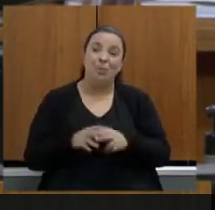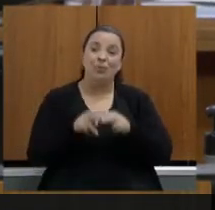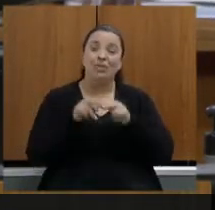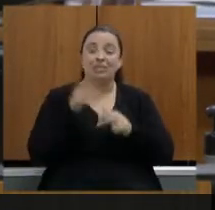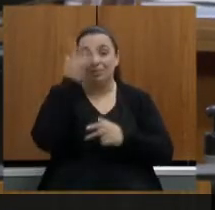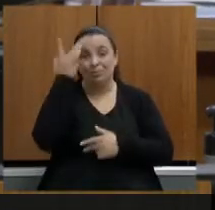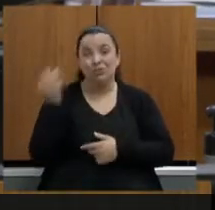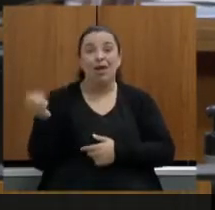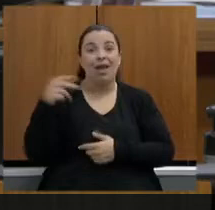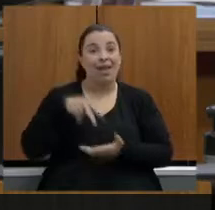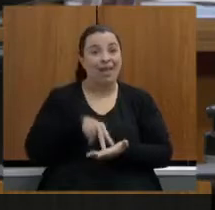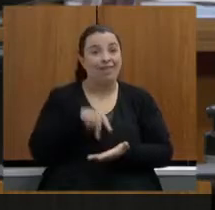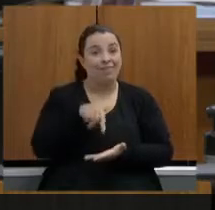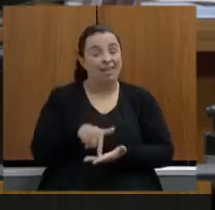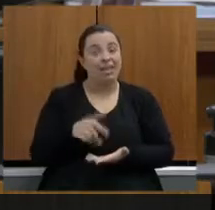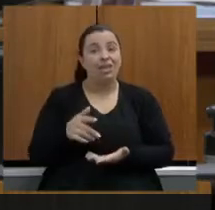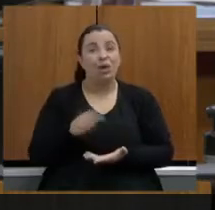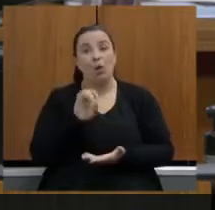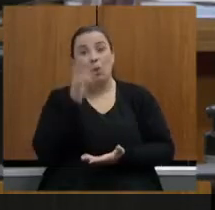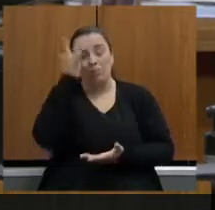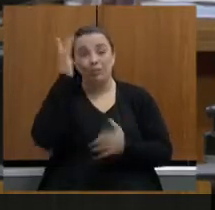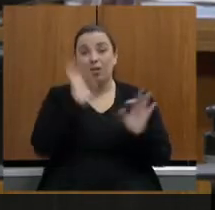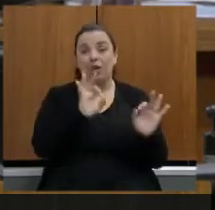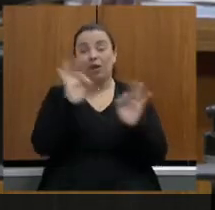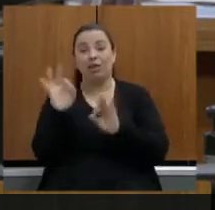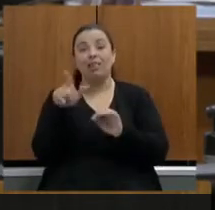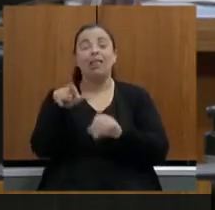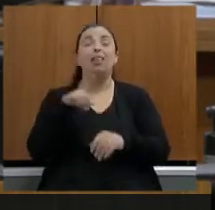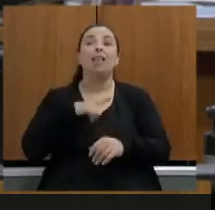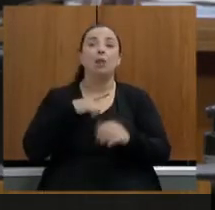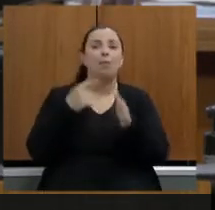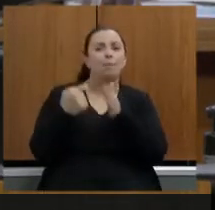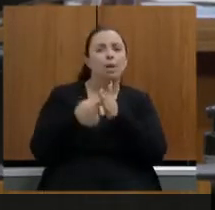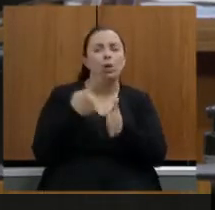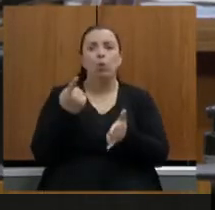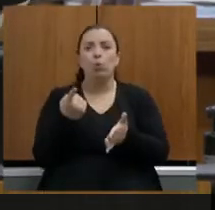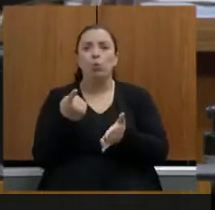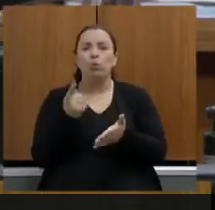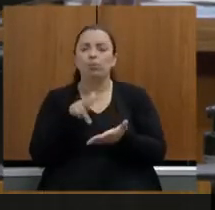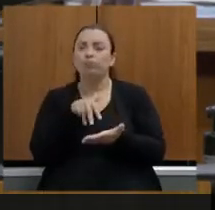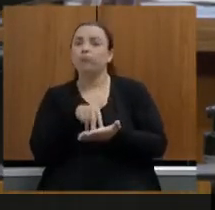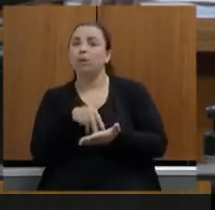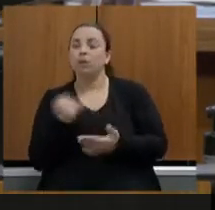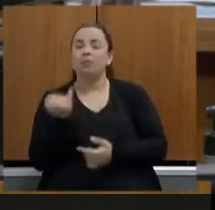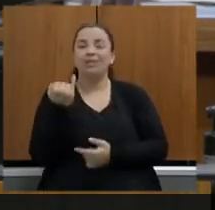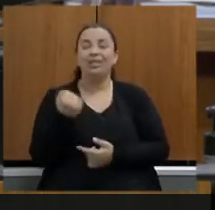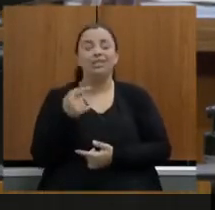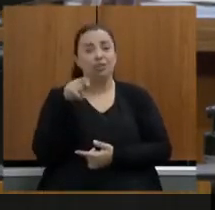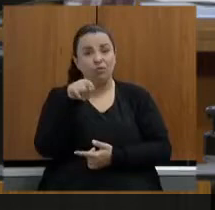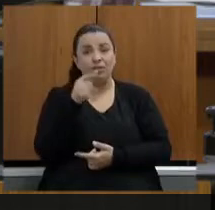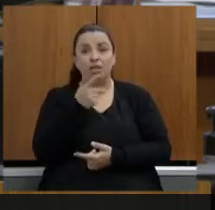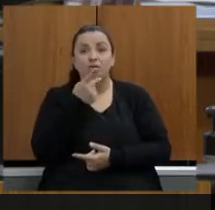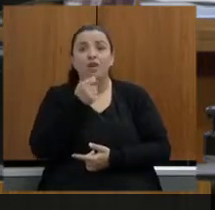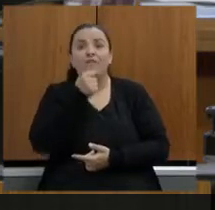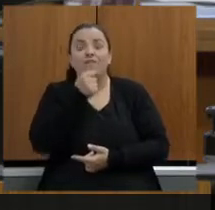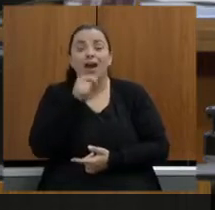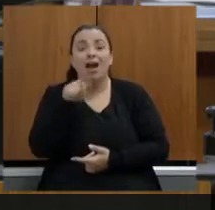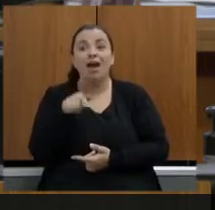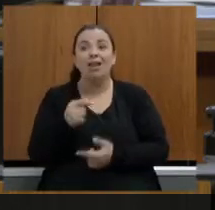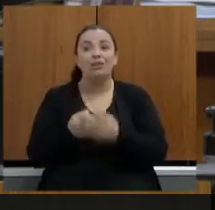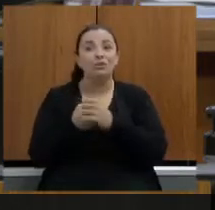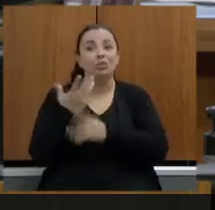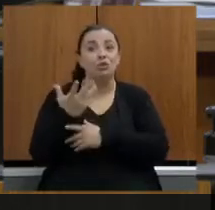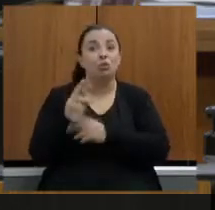vêm e estão nos ouvindo às vezes tem uma pergunta uma posição importante e dessa sua fala Flávio nasceu uma reunião que será